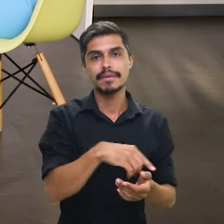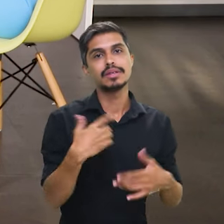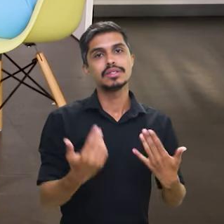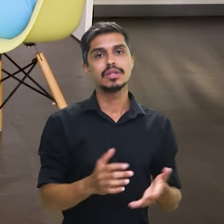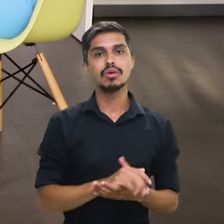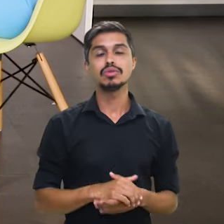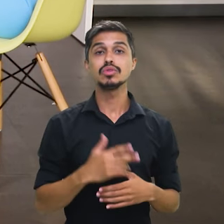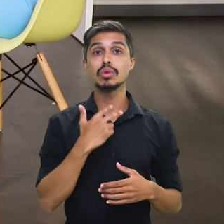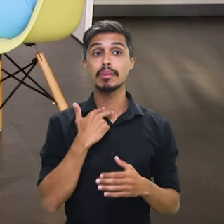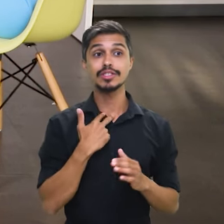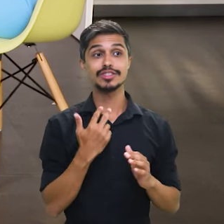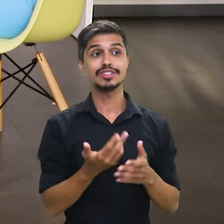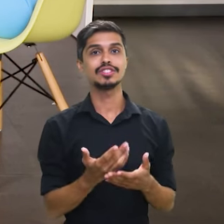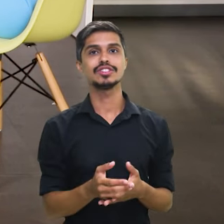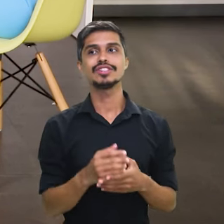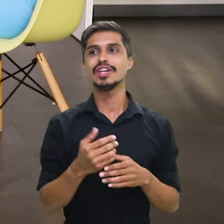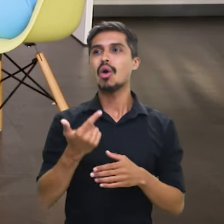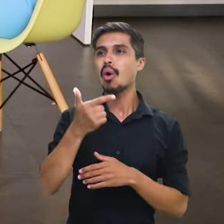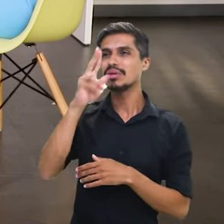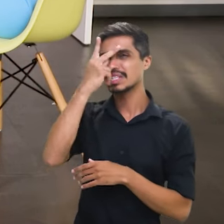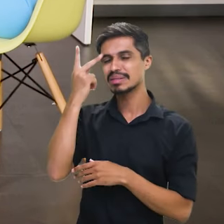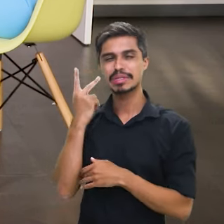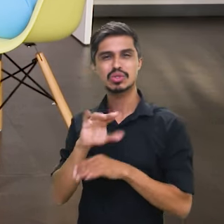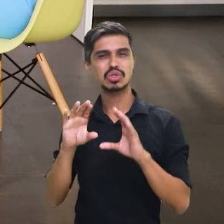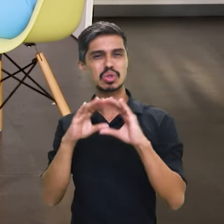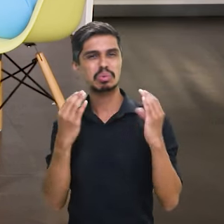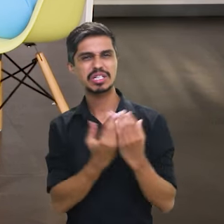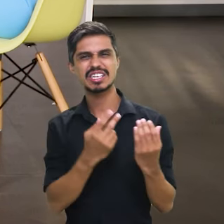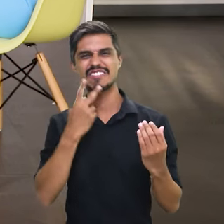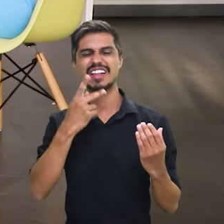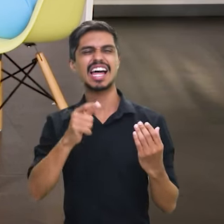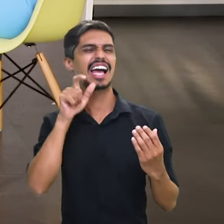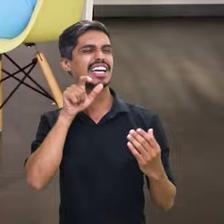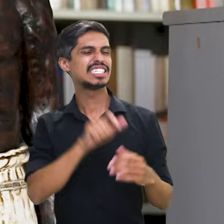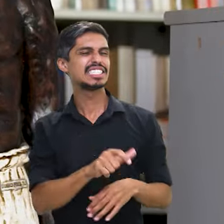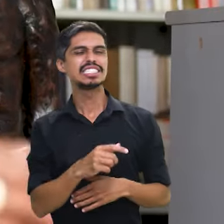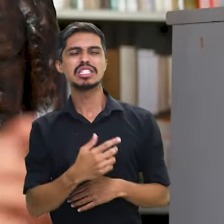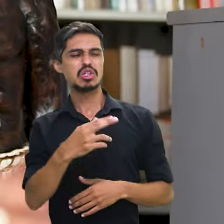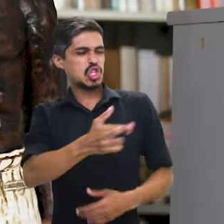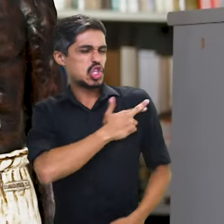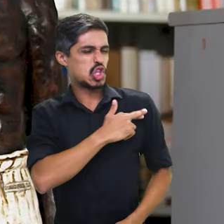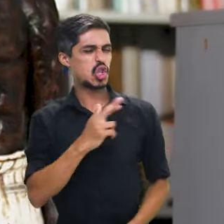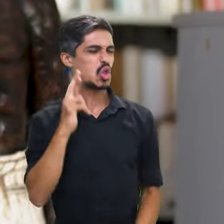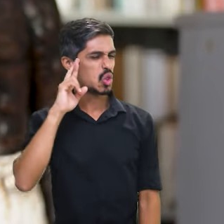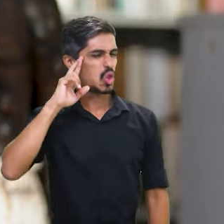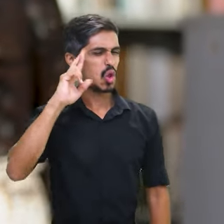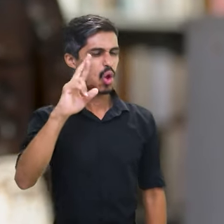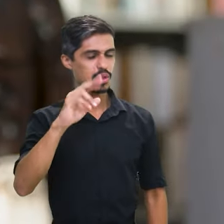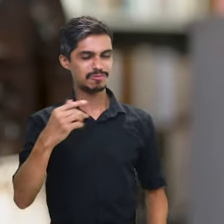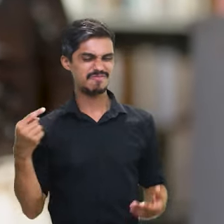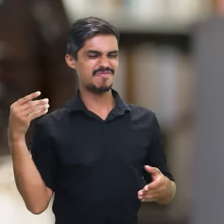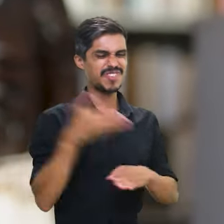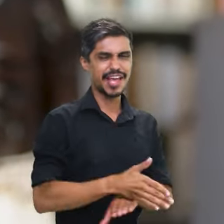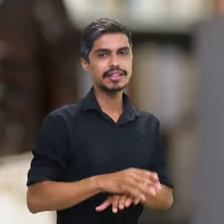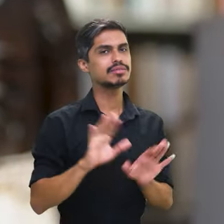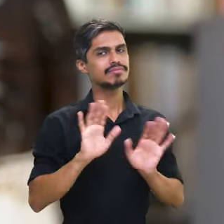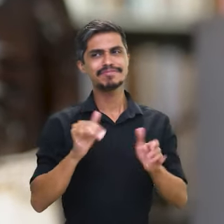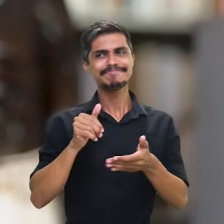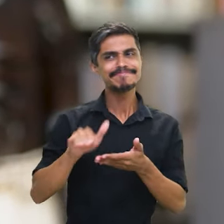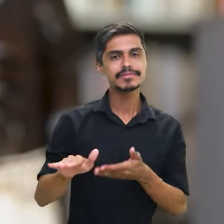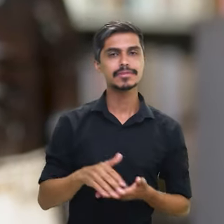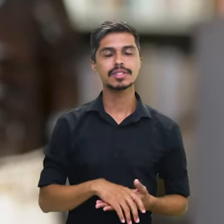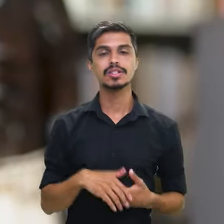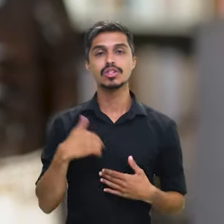sofrer o esbulho, que é a ocupação para o terceiro, para aqueles que se dizem proprietários. Isso vai estar em curso porque nós